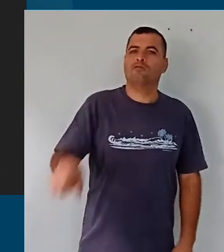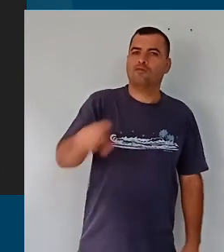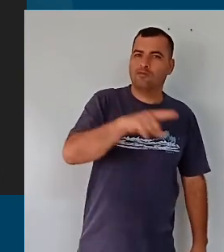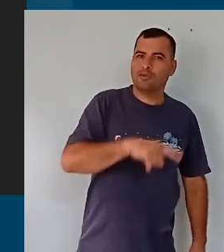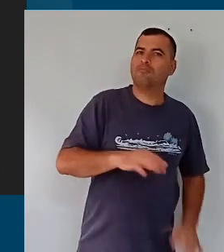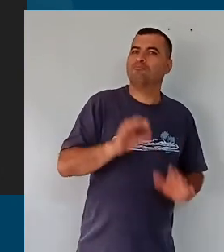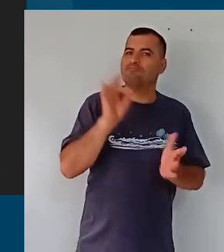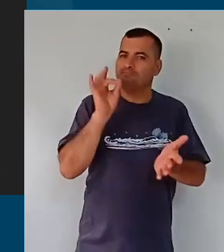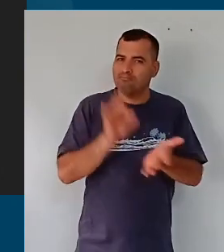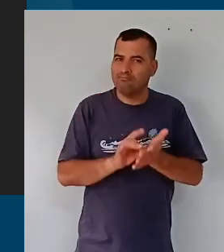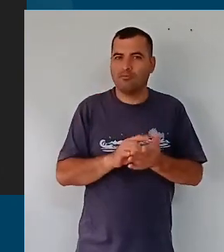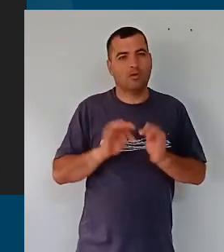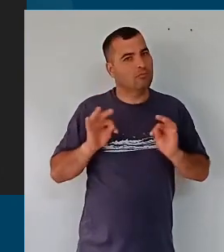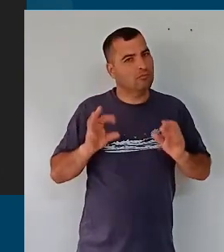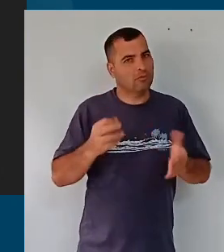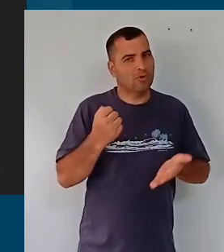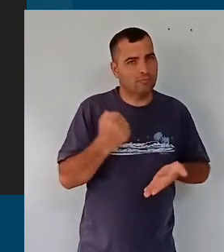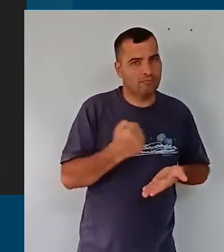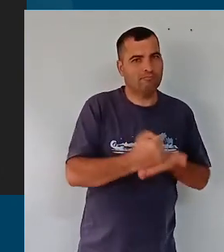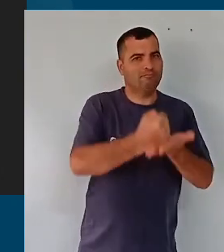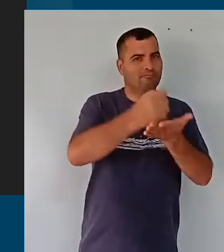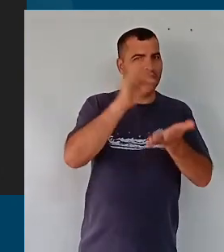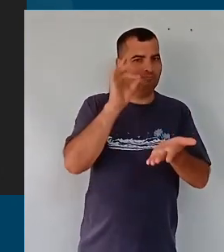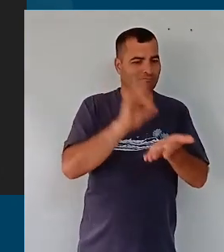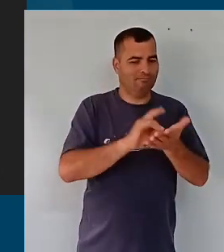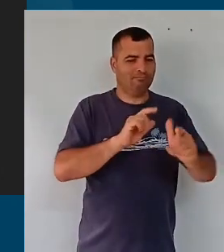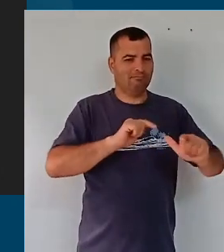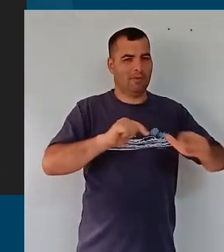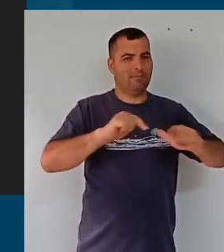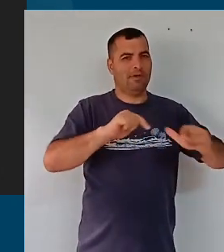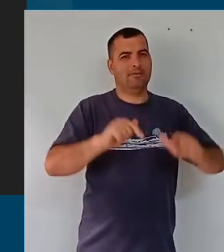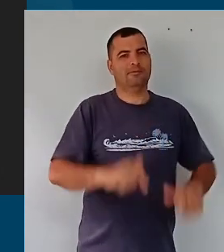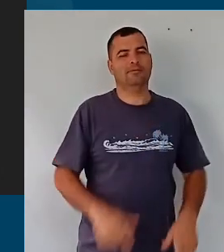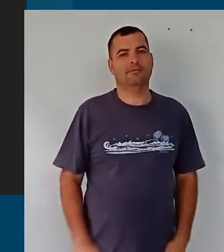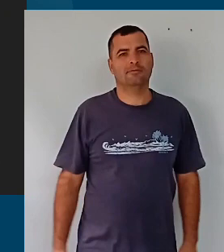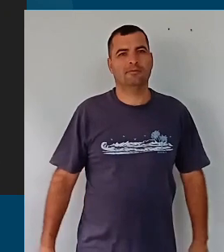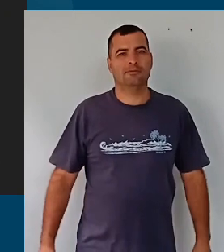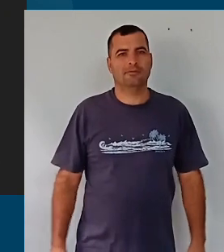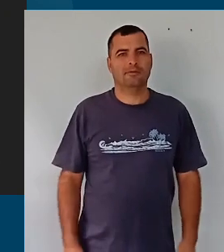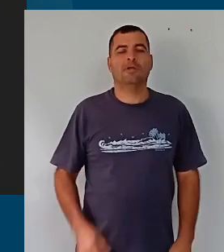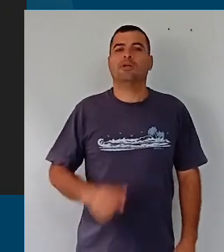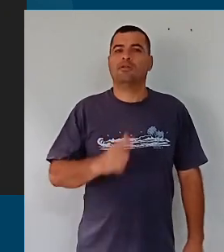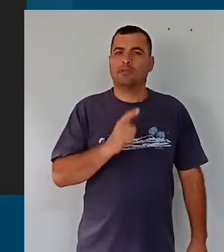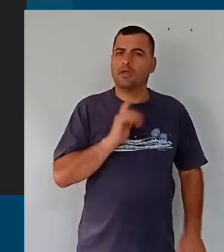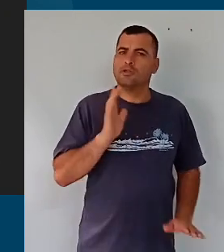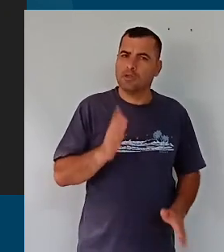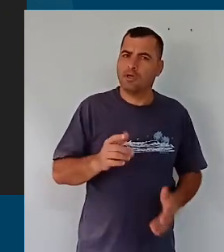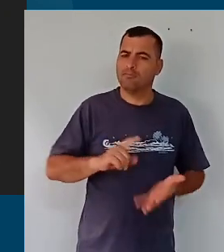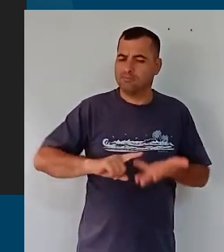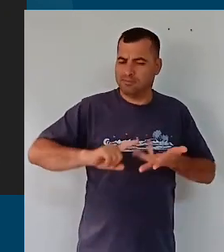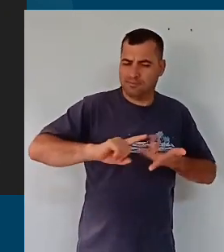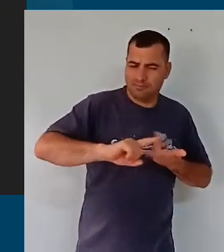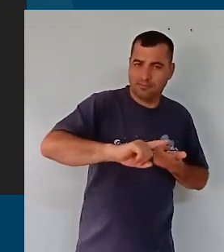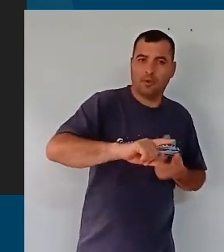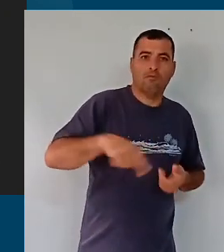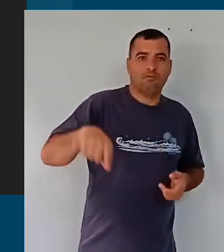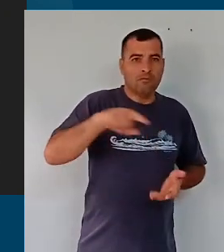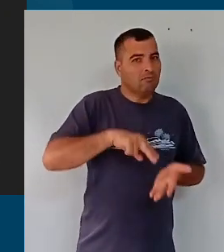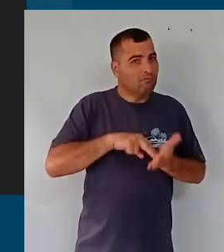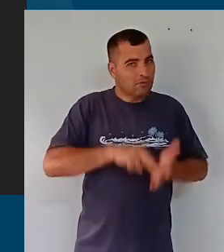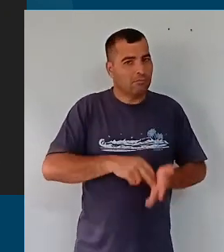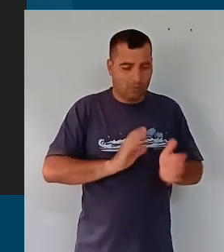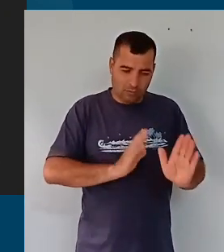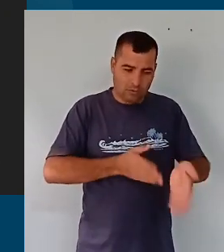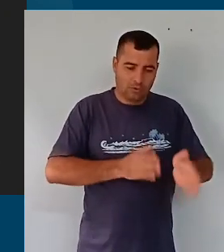foram absolutamente comprometidos com tudo isso, mesmo diante de tudo que nós passamos, vocês continuaram